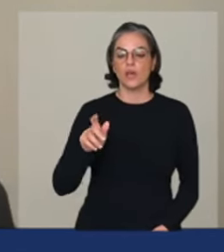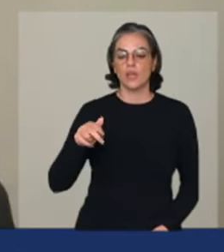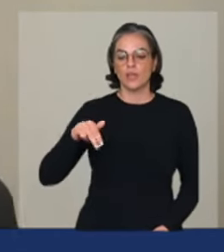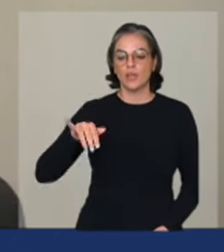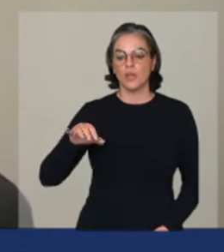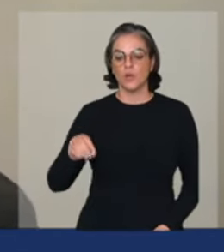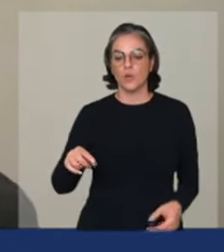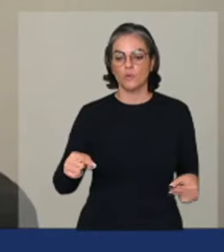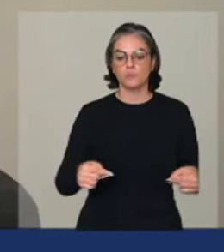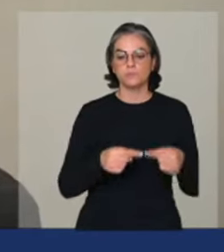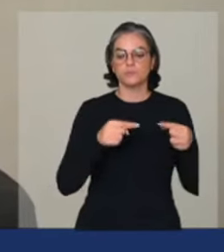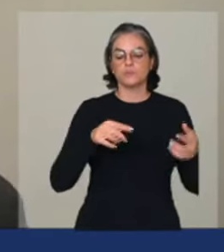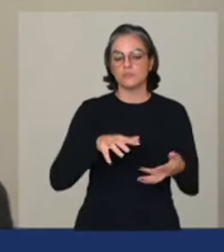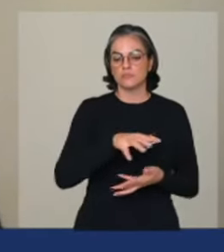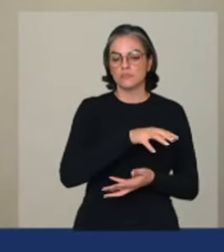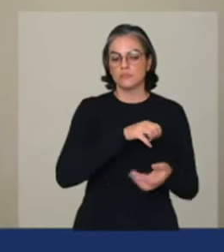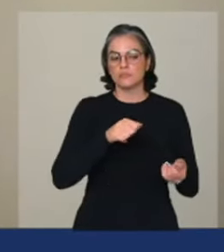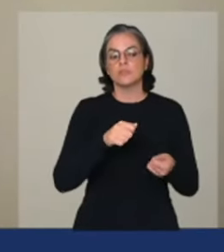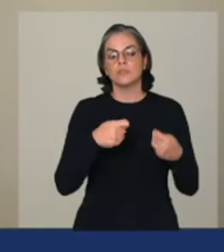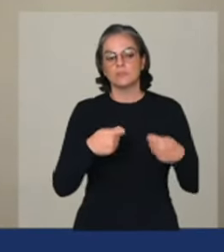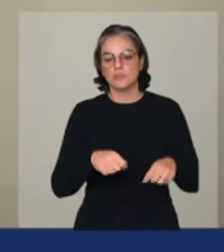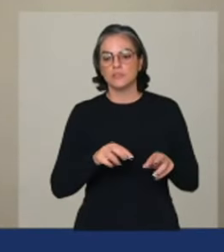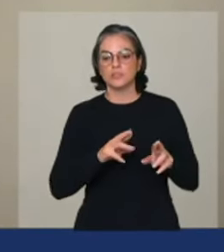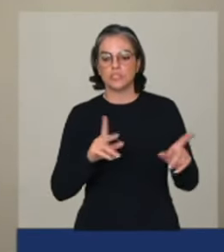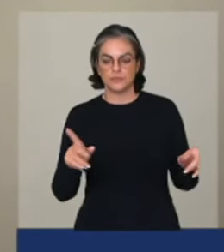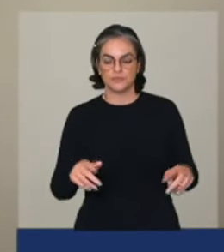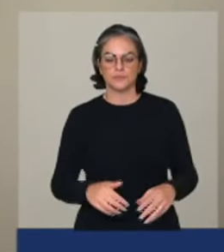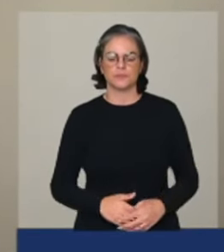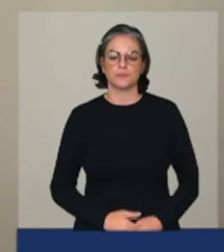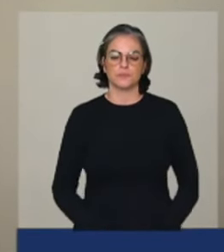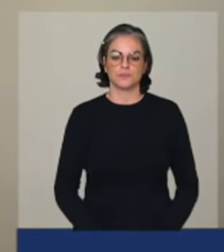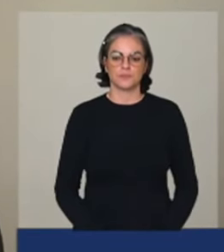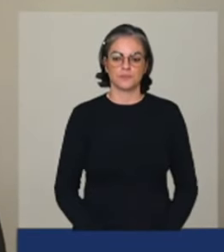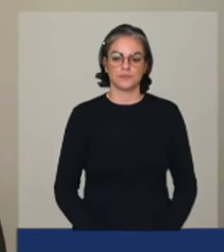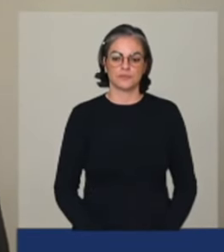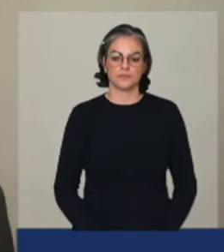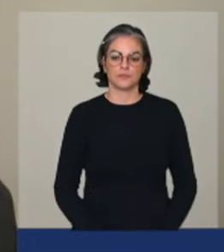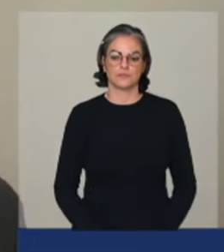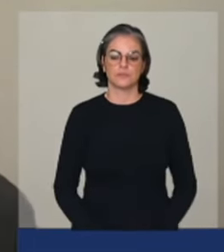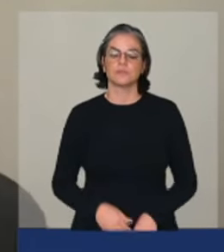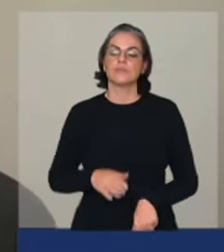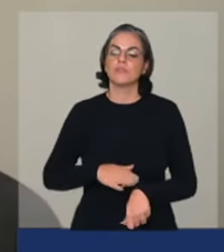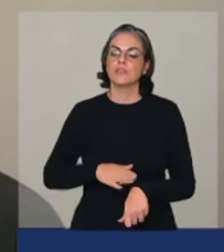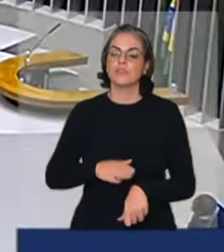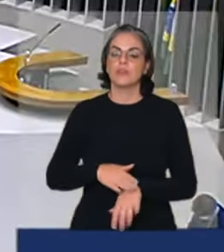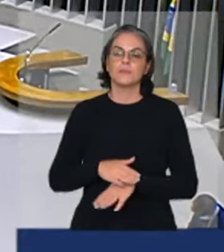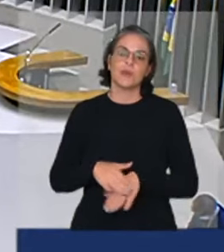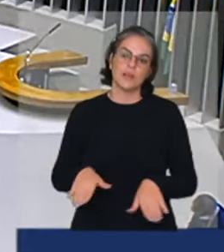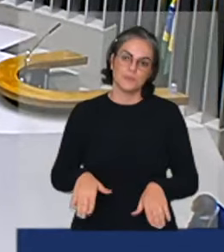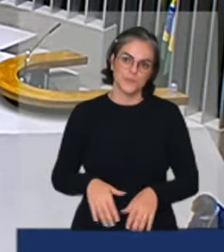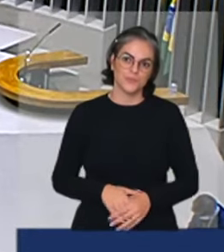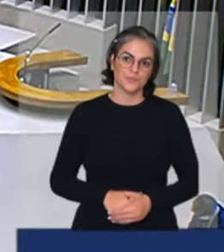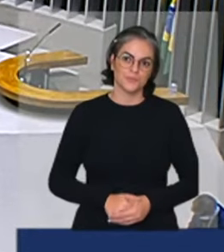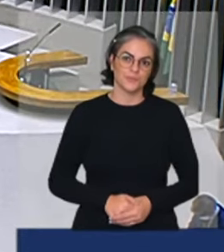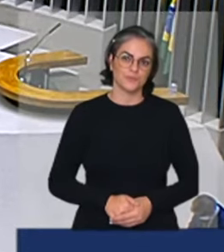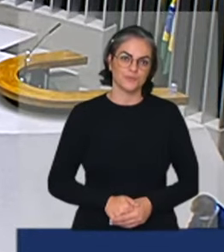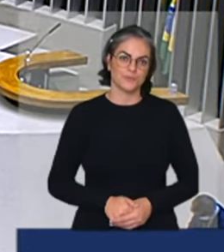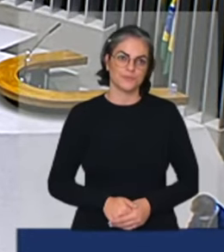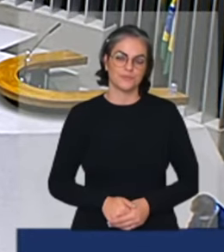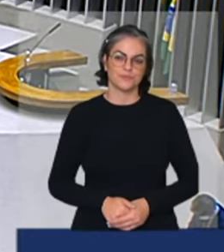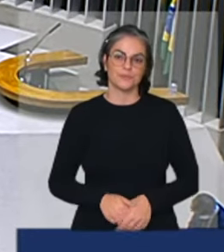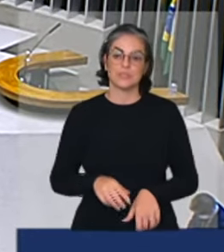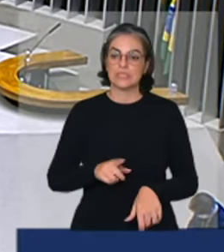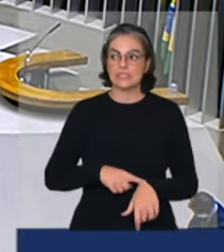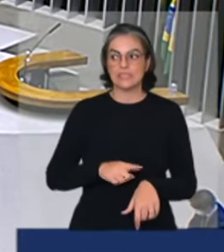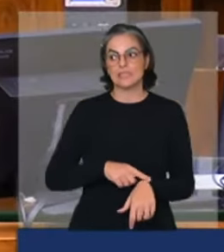em sistemas agroflorestais muito obrigado deputado deputado pedro nós estamos um pouco apressados